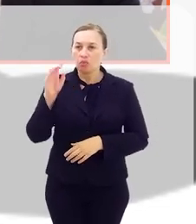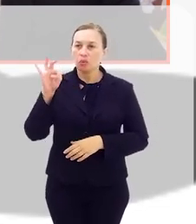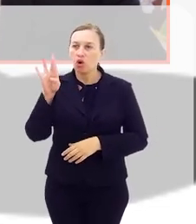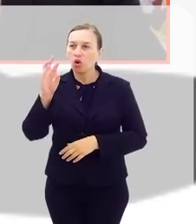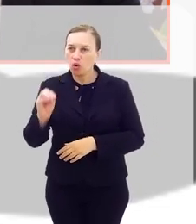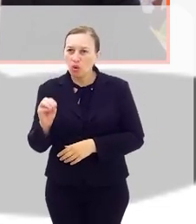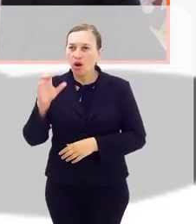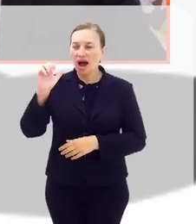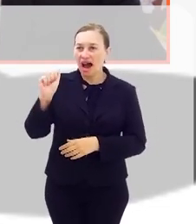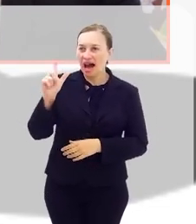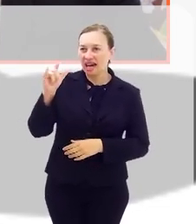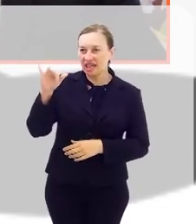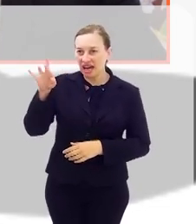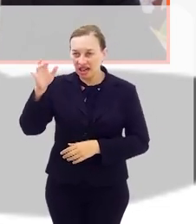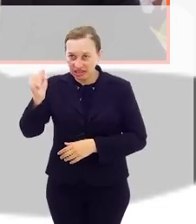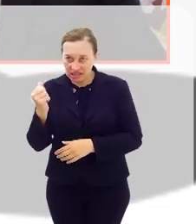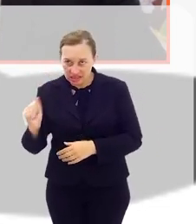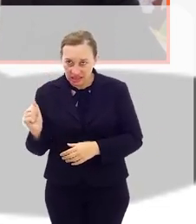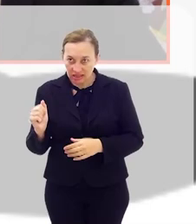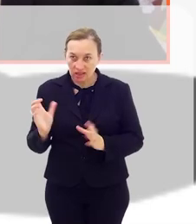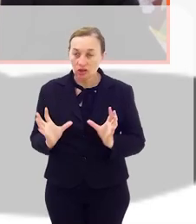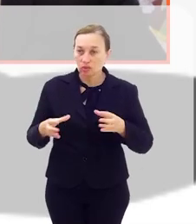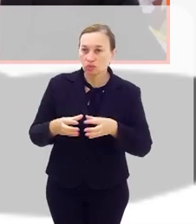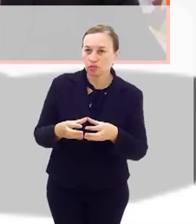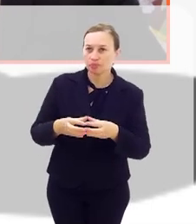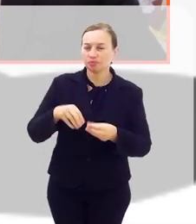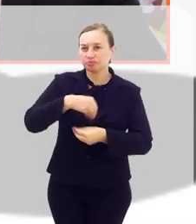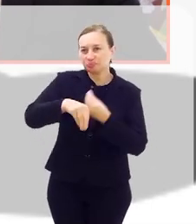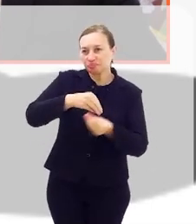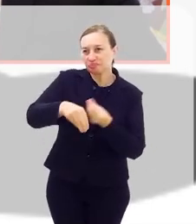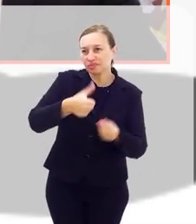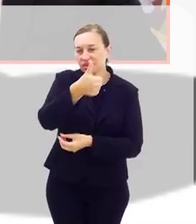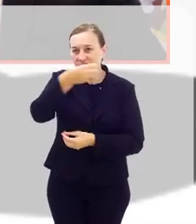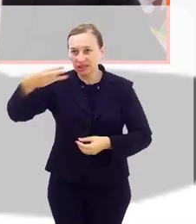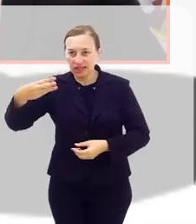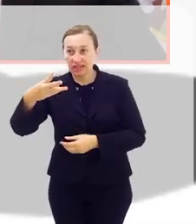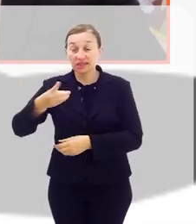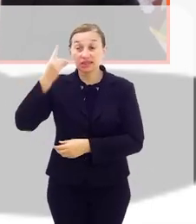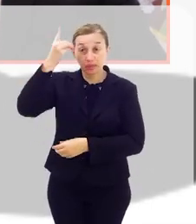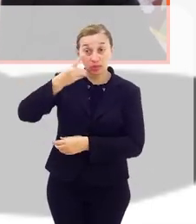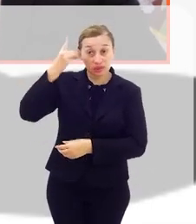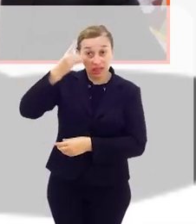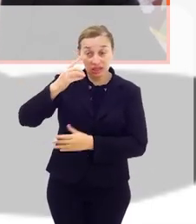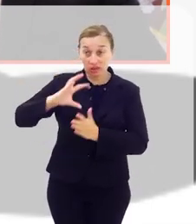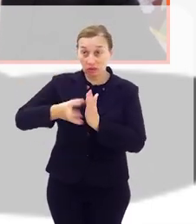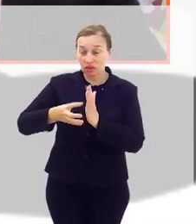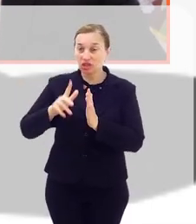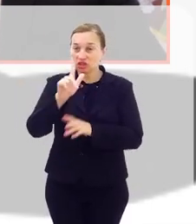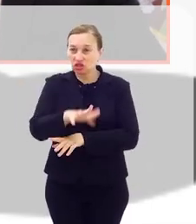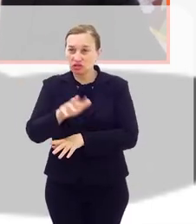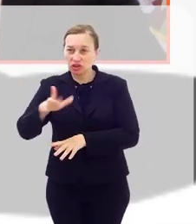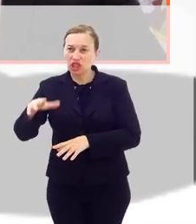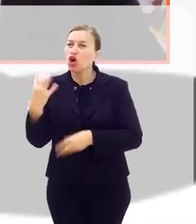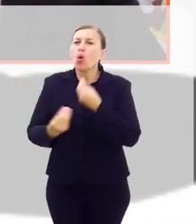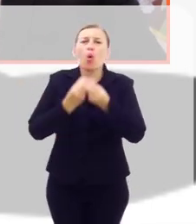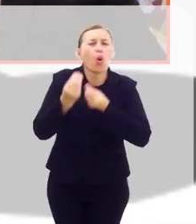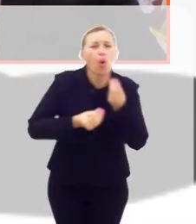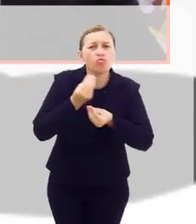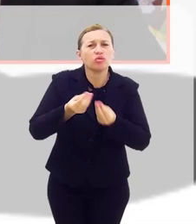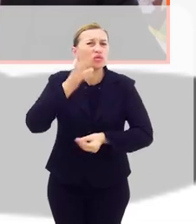deputados governistas, formando a segunda maior bancada aqui da LERJ. Quer dizer, como que o senhor